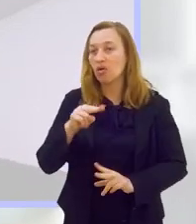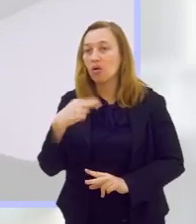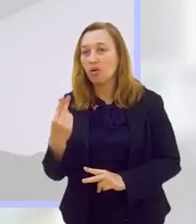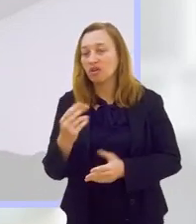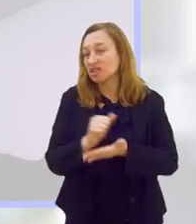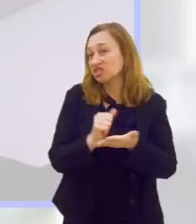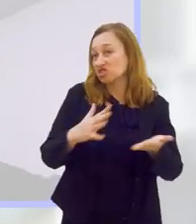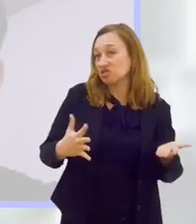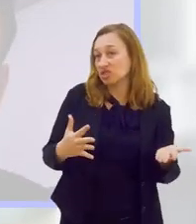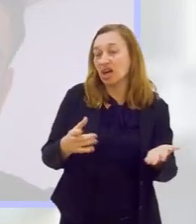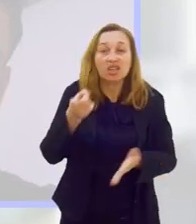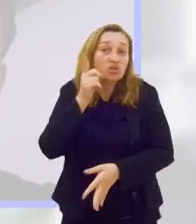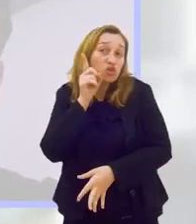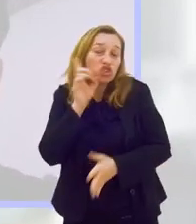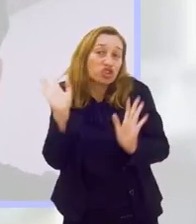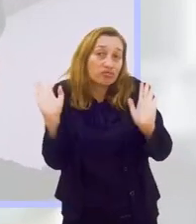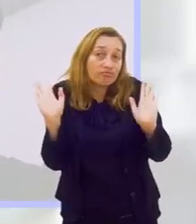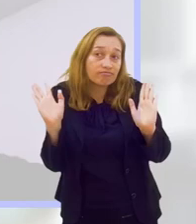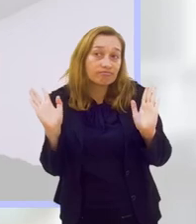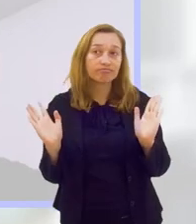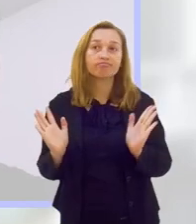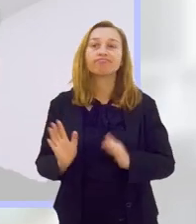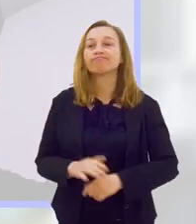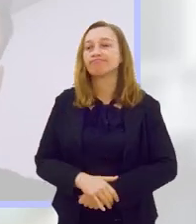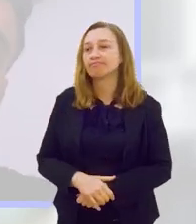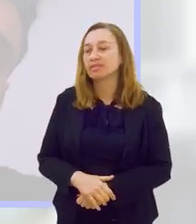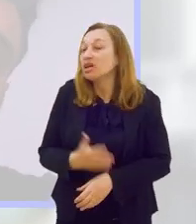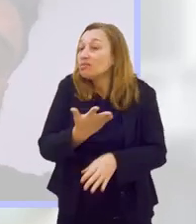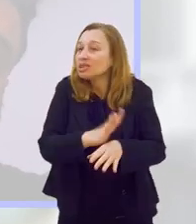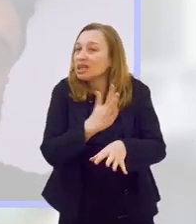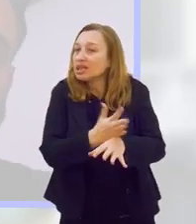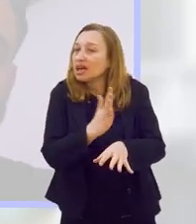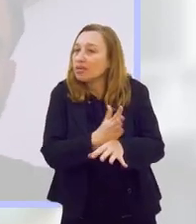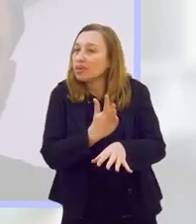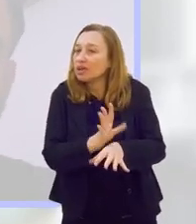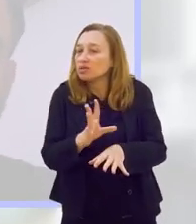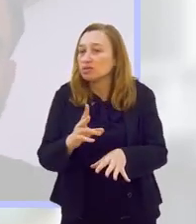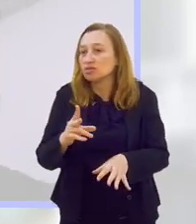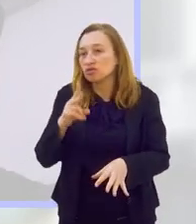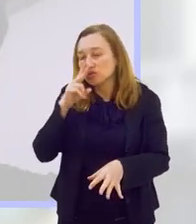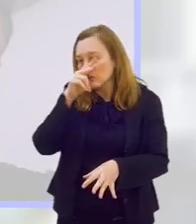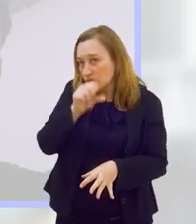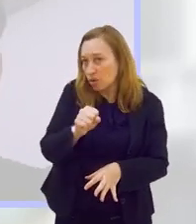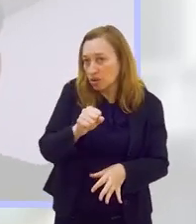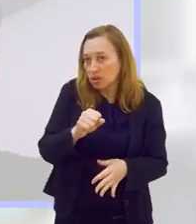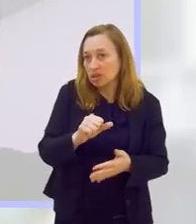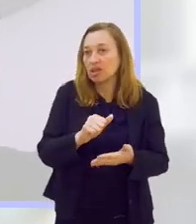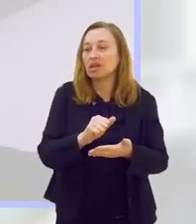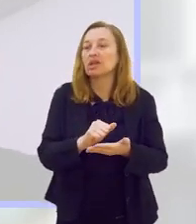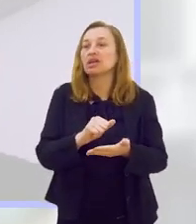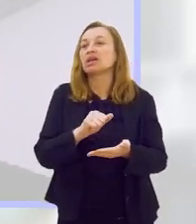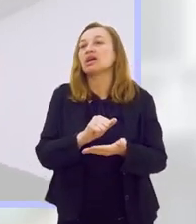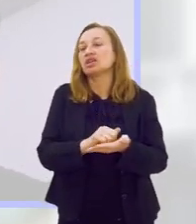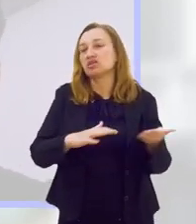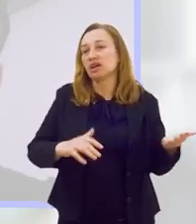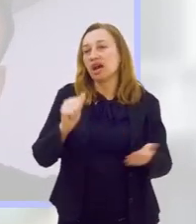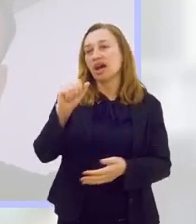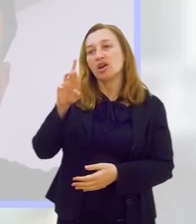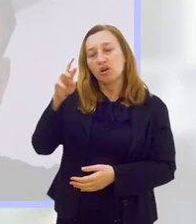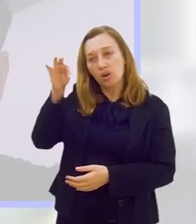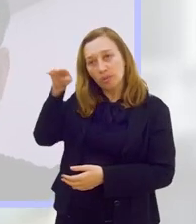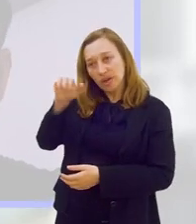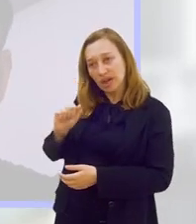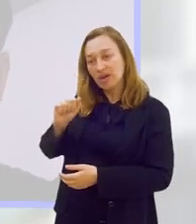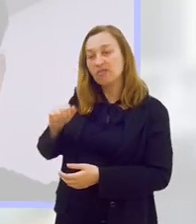treinamento de força e atividade aeróbica vai ajudar, vai ajudar e muito, né? Tanto